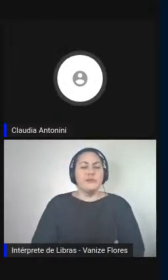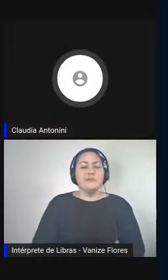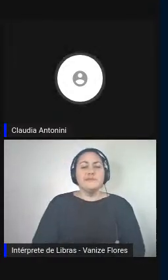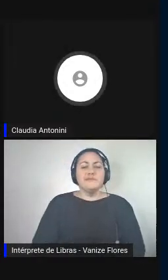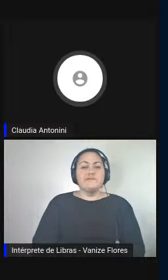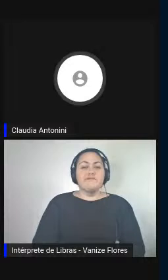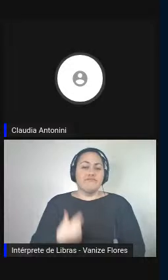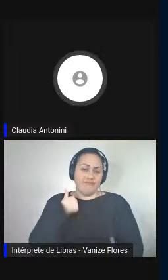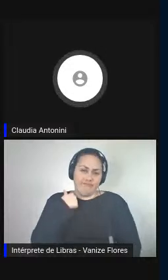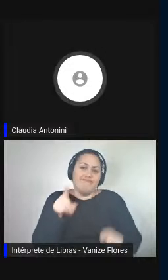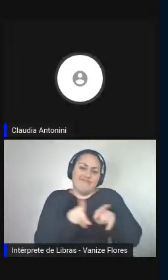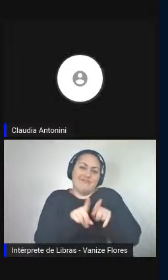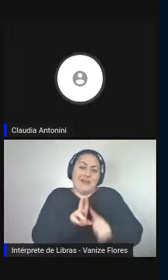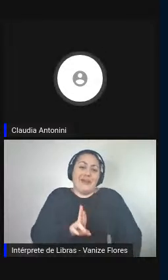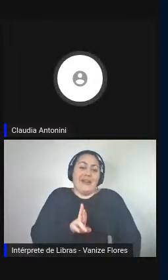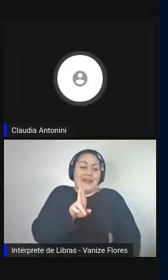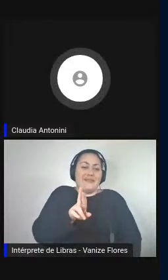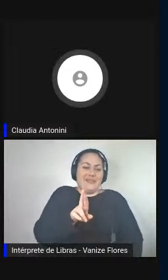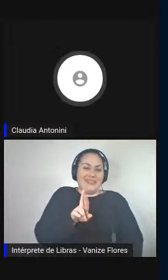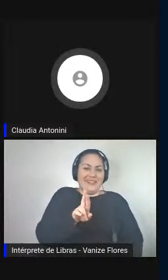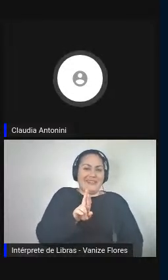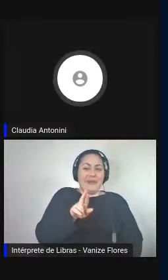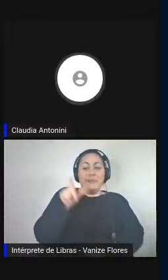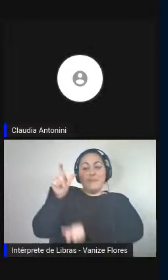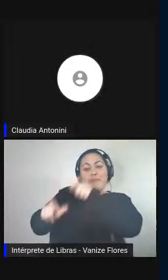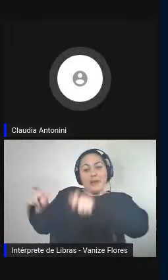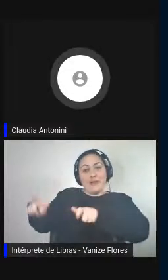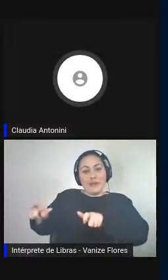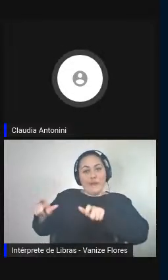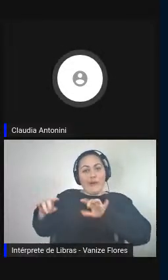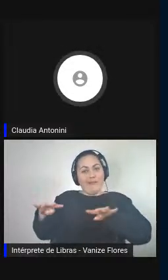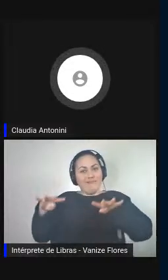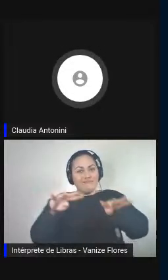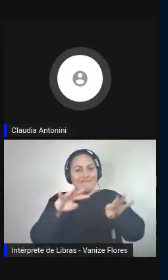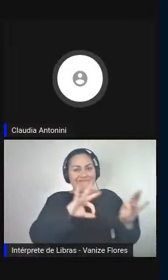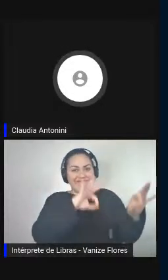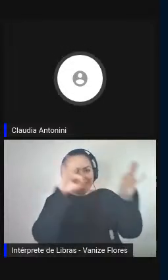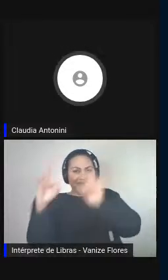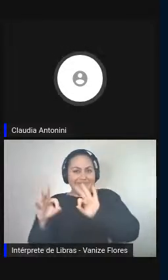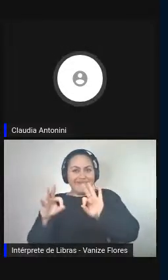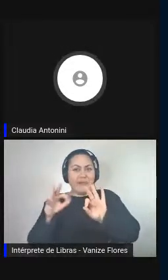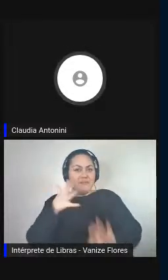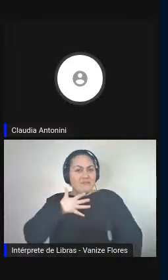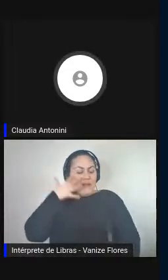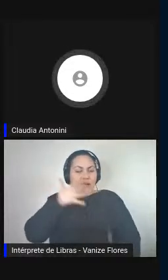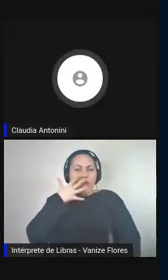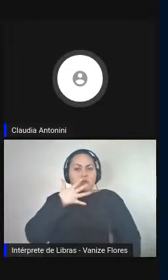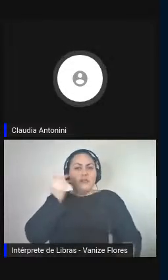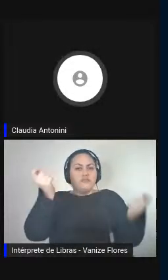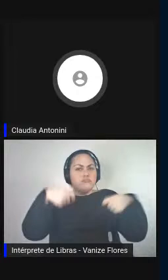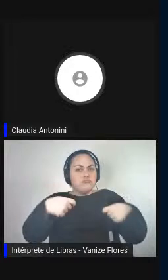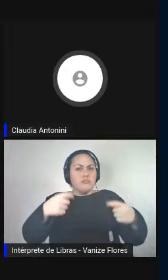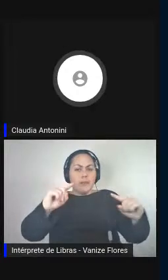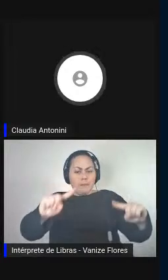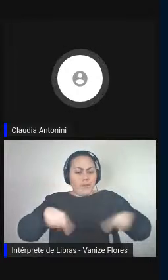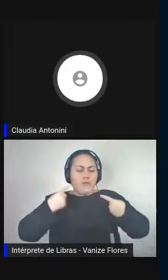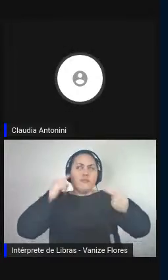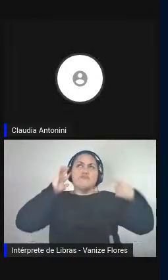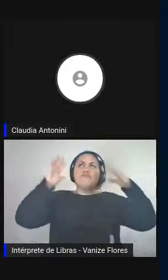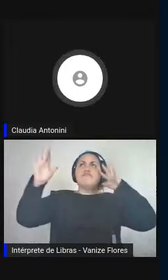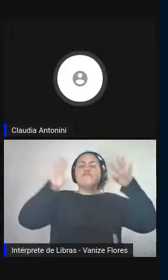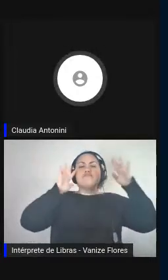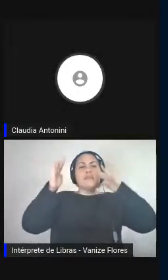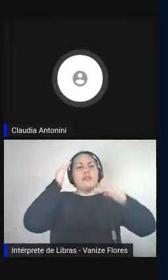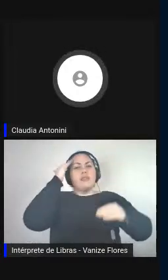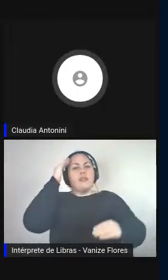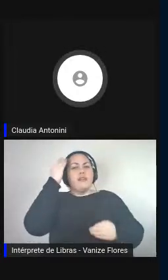também em nome do público que tua intervenção ofereceu ótimas, ótimas reflexões para entender melhor não só o